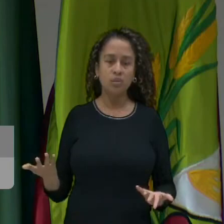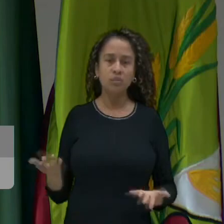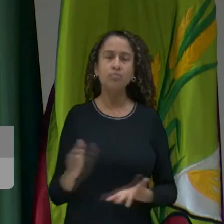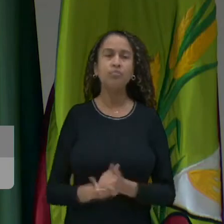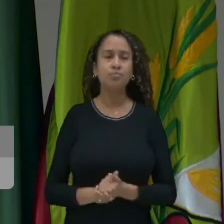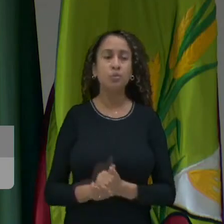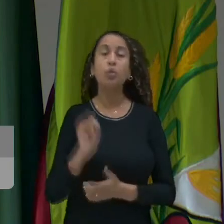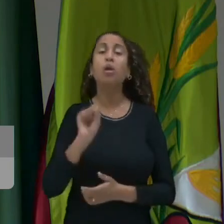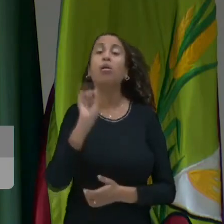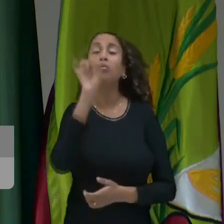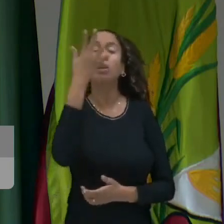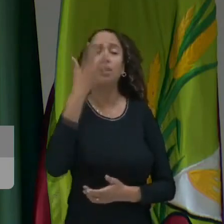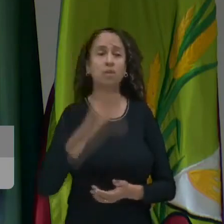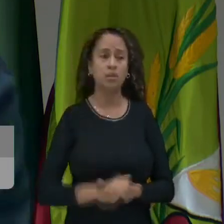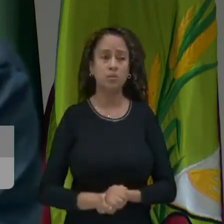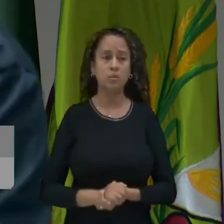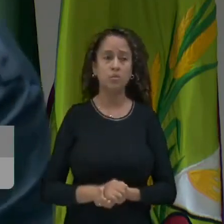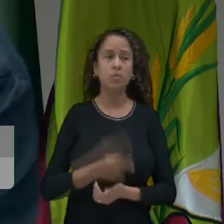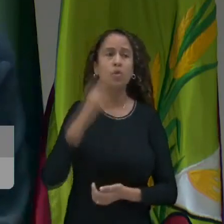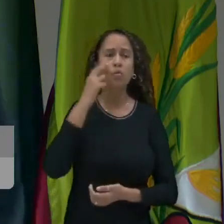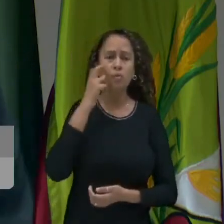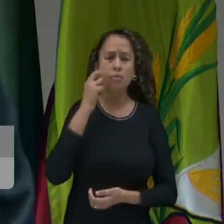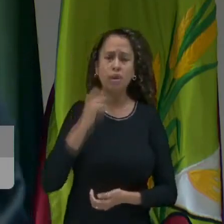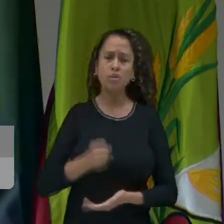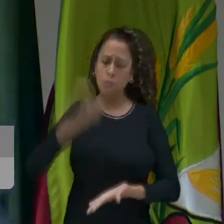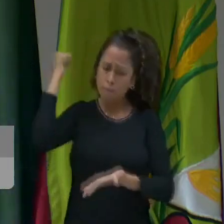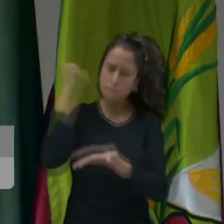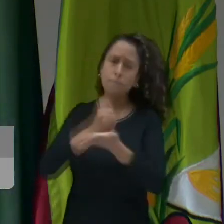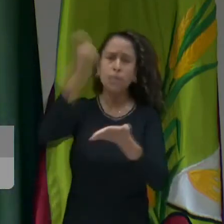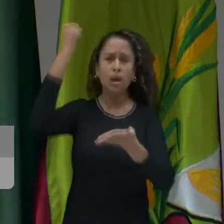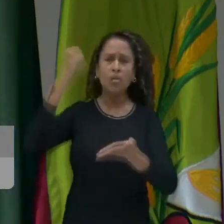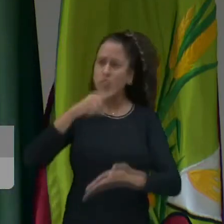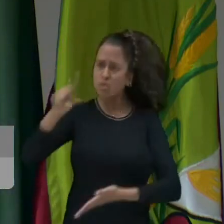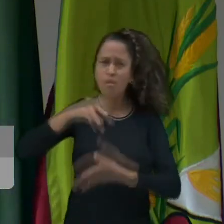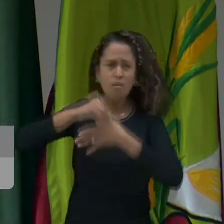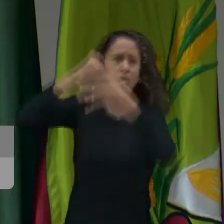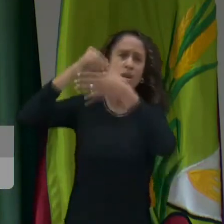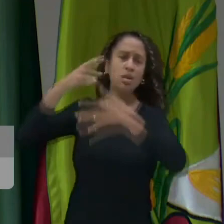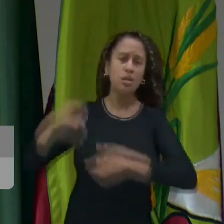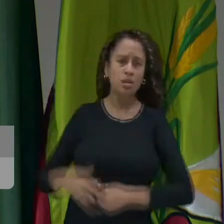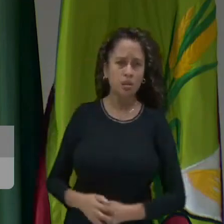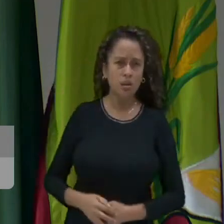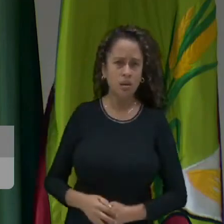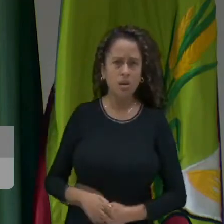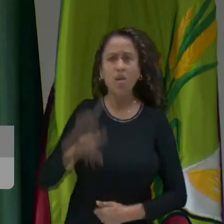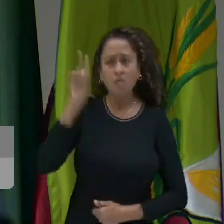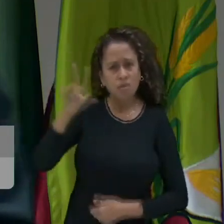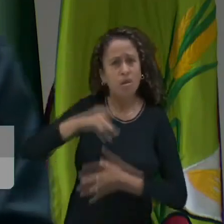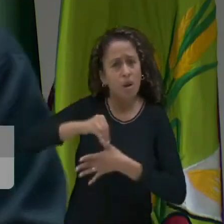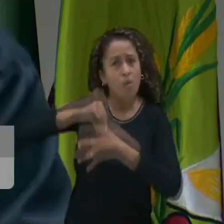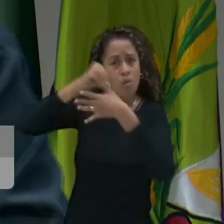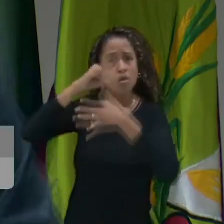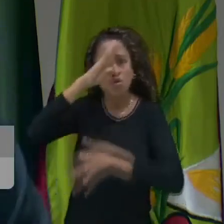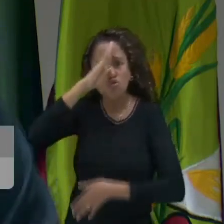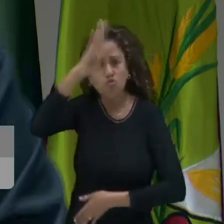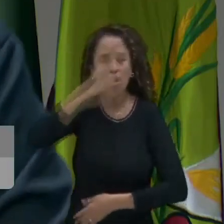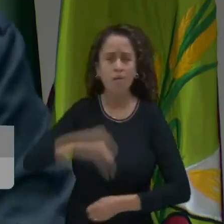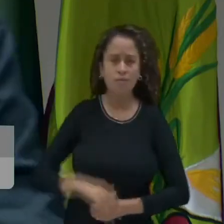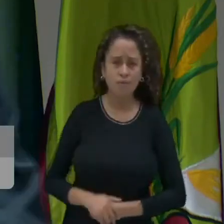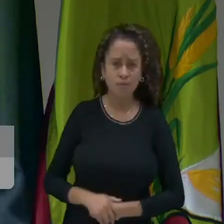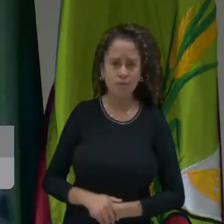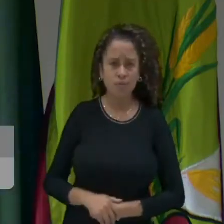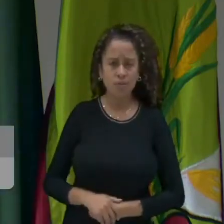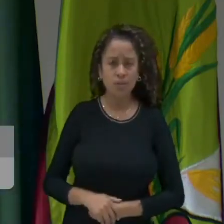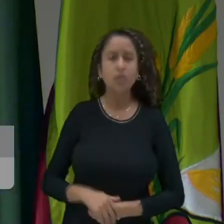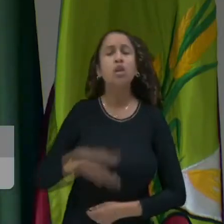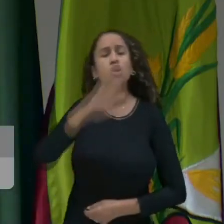Prefeito Fabrício, dá um soco em cima da mesa. O senhor é o líder da cidade. O senhor é o líder da cidade. Chame